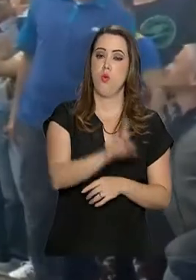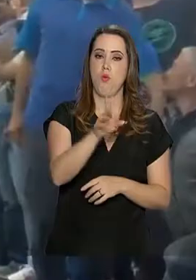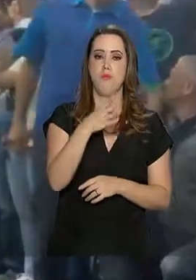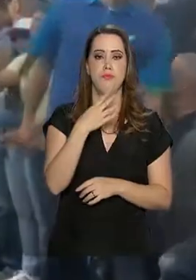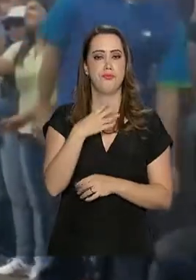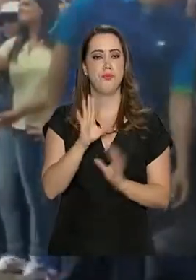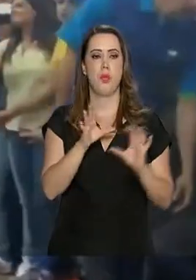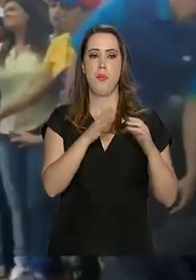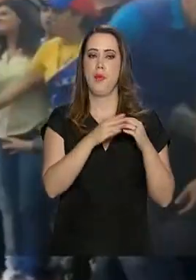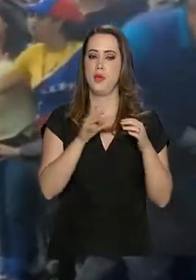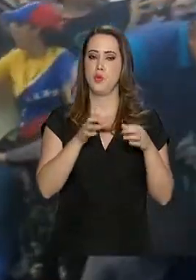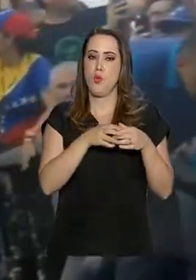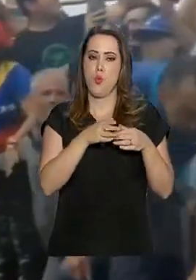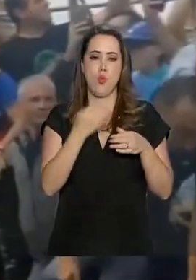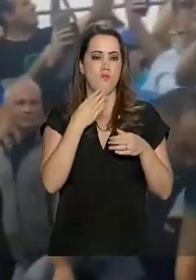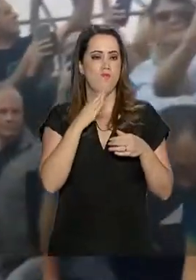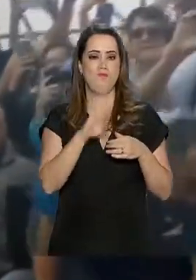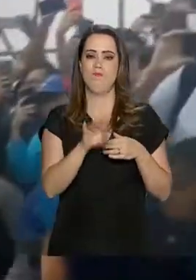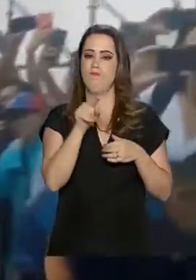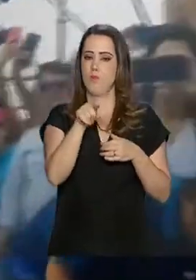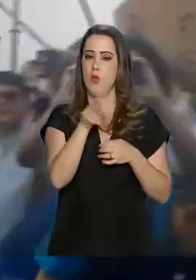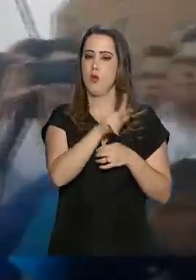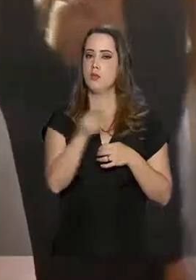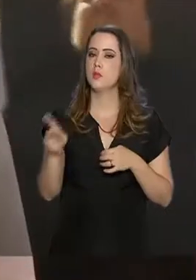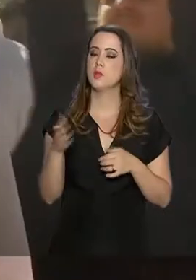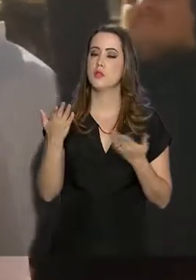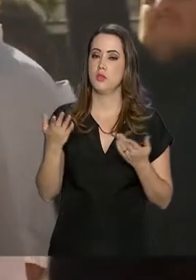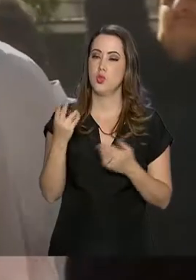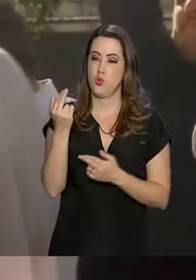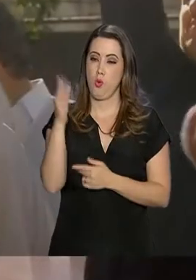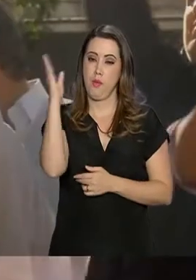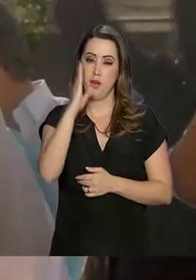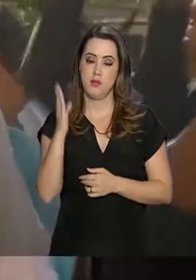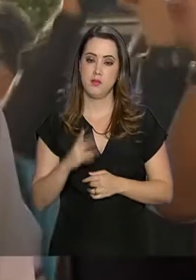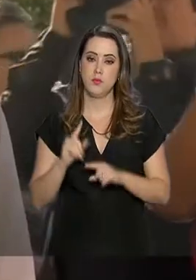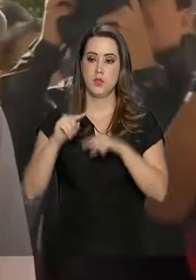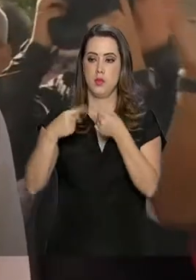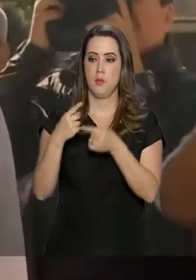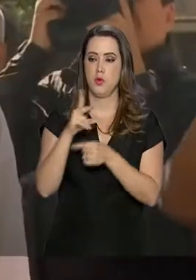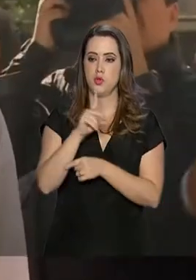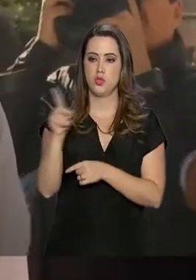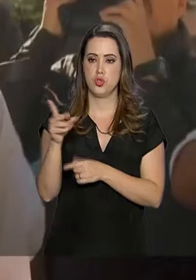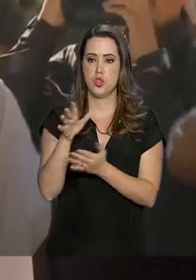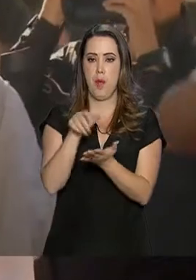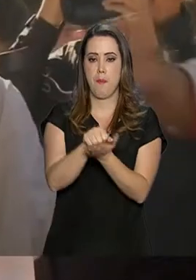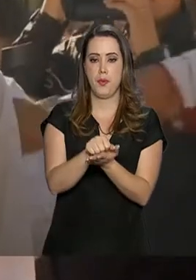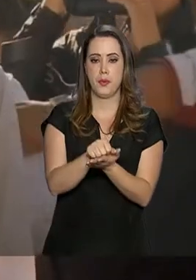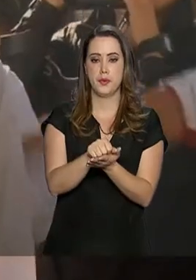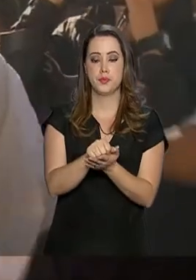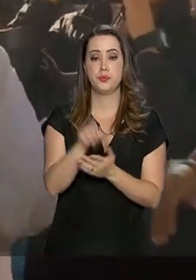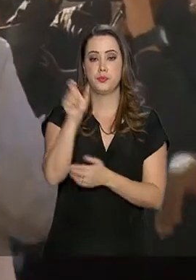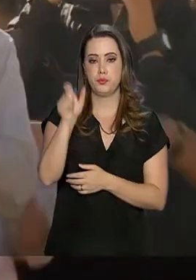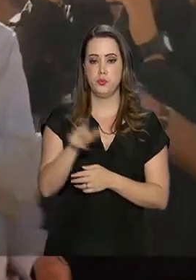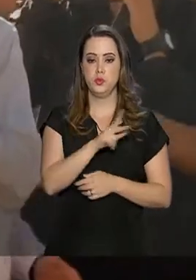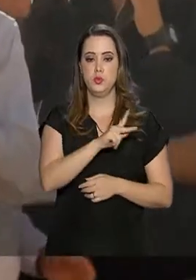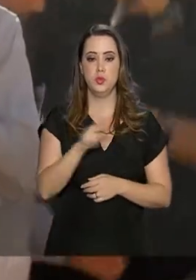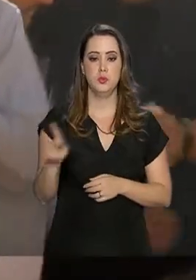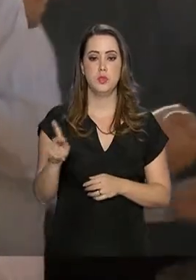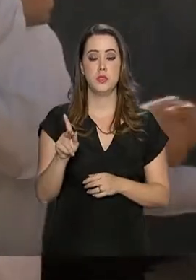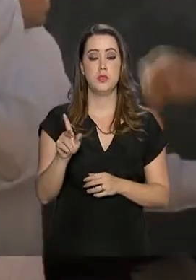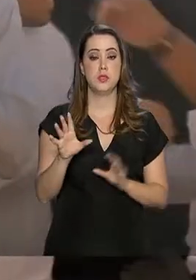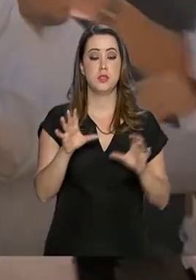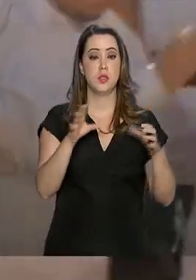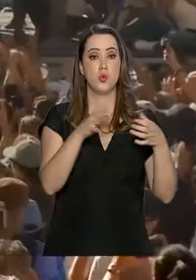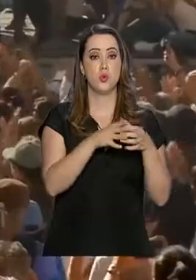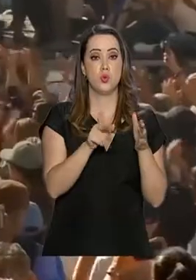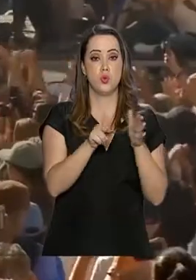como vários países, entre eles o Brasil. Dias depois da posse de Maduro, o presidente da Assembleia Nacional Venezuelana,